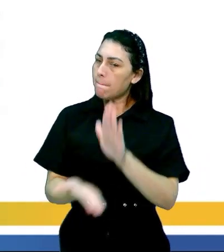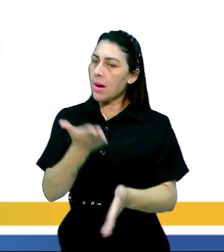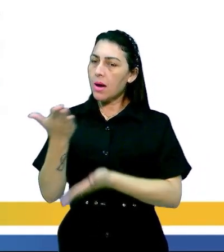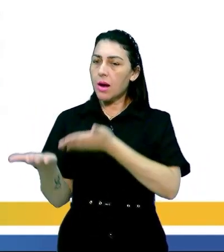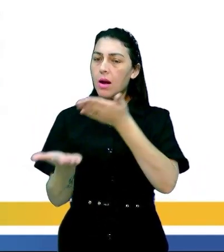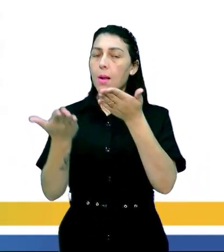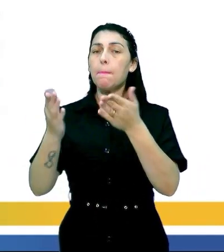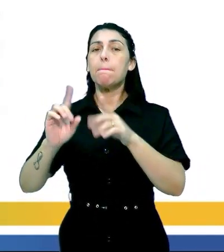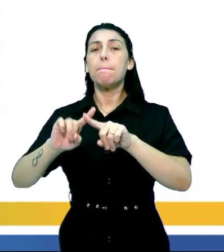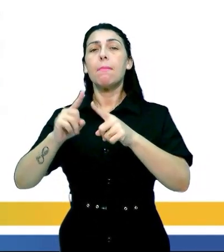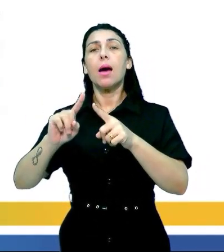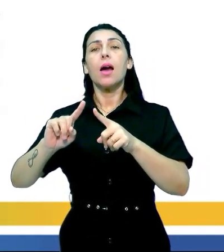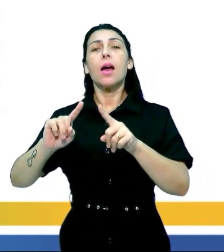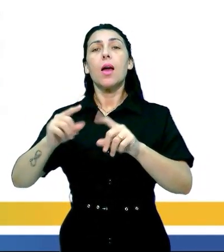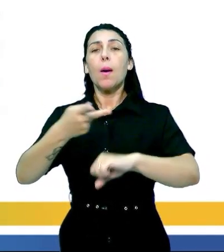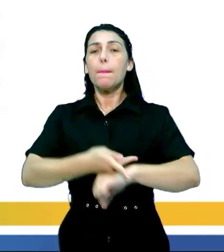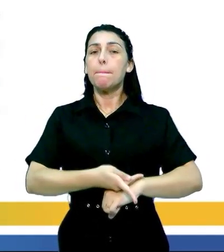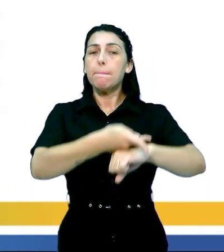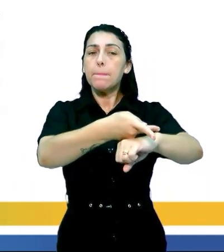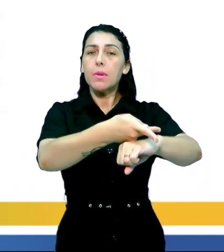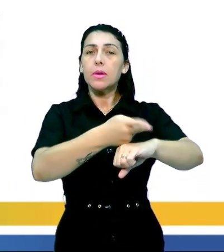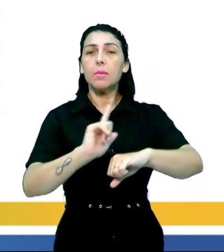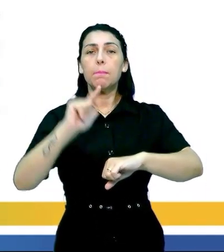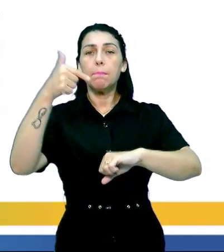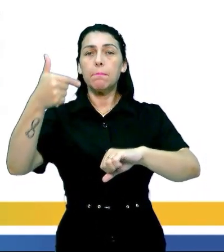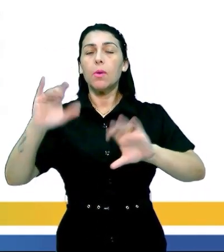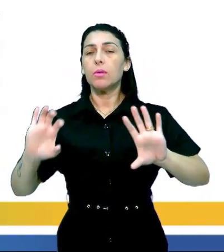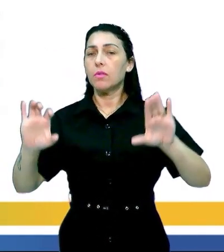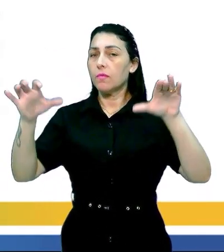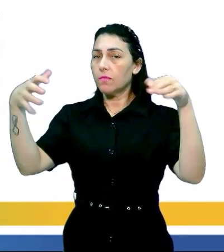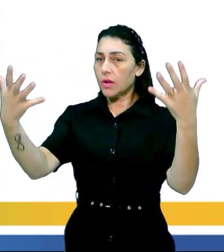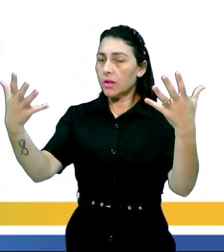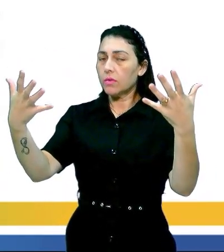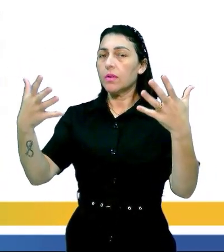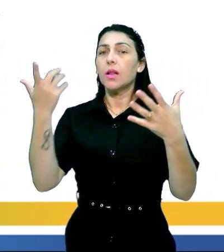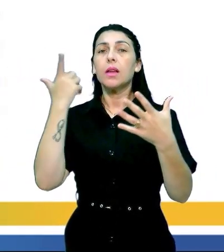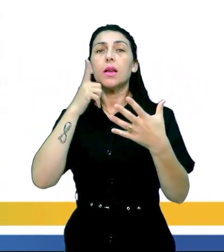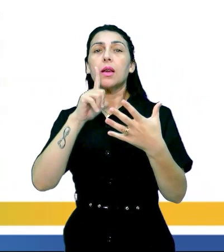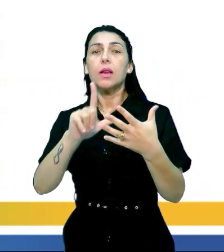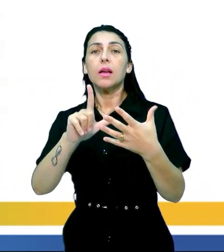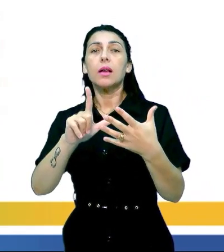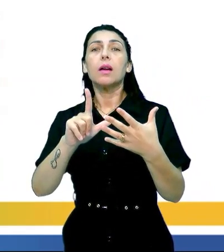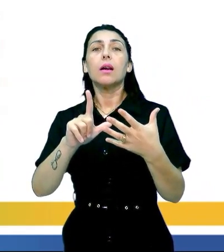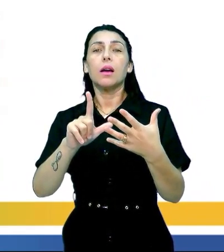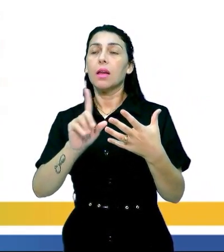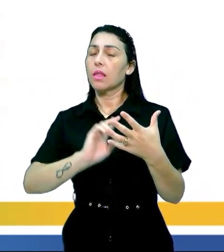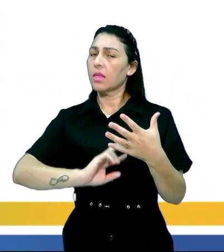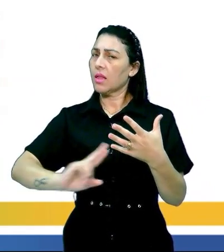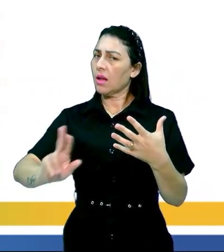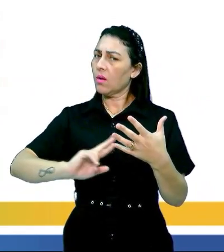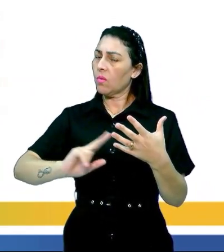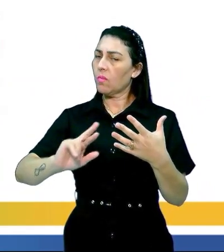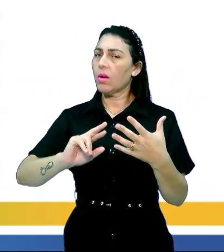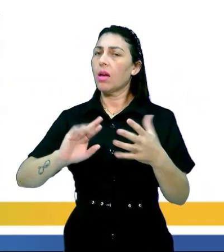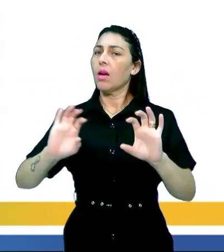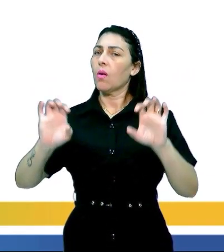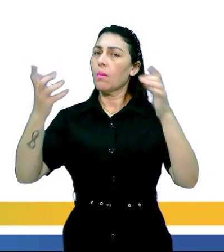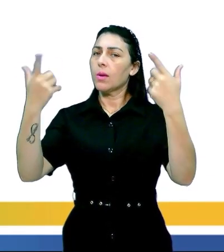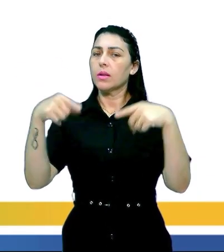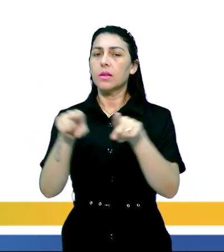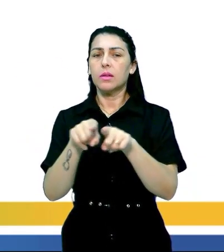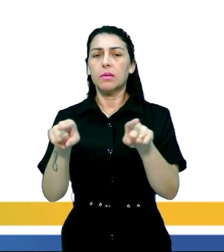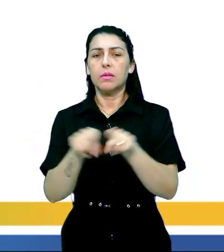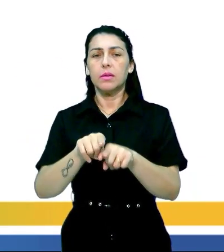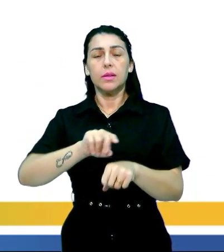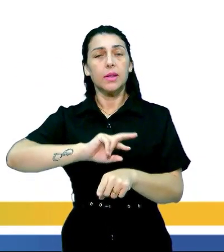premiação pós evento não é o evento em si vamos se pode dizer que ele ganha quando vai para o teu não isso aí é a comemoração também